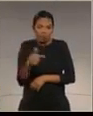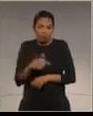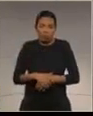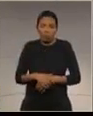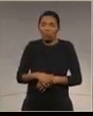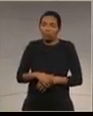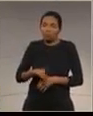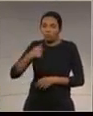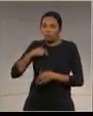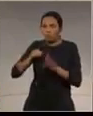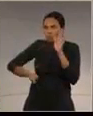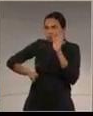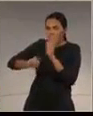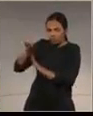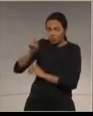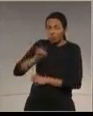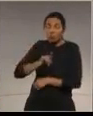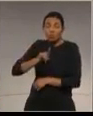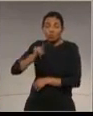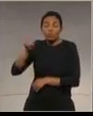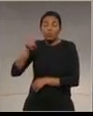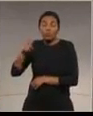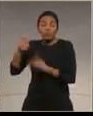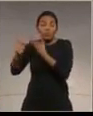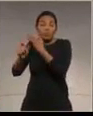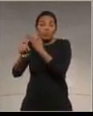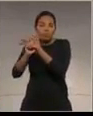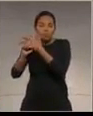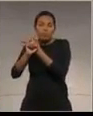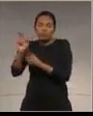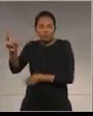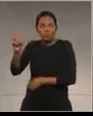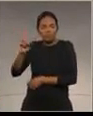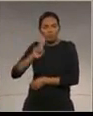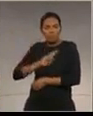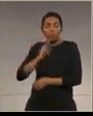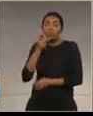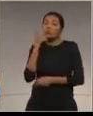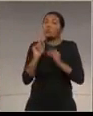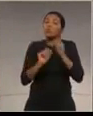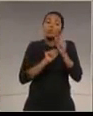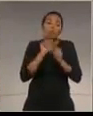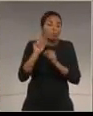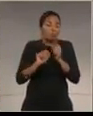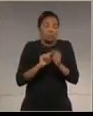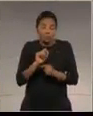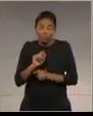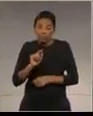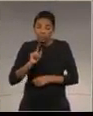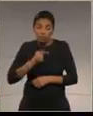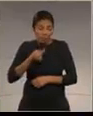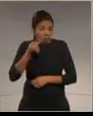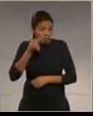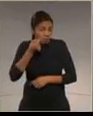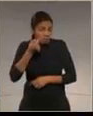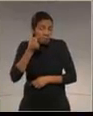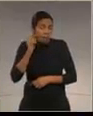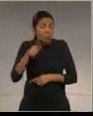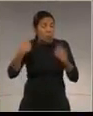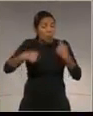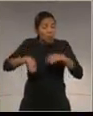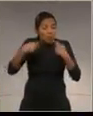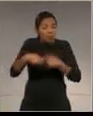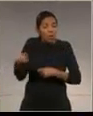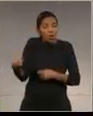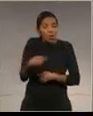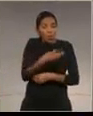ao nosso questionamento, Poder Executivo afirmou que, diante destes fatos e considerando a necessidade de nova